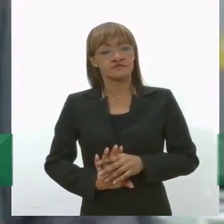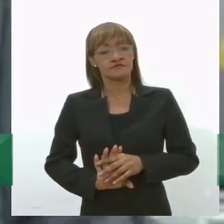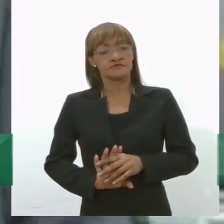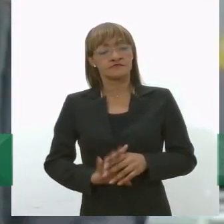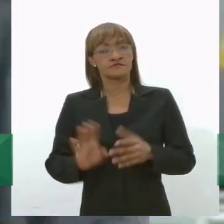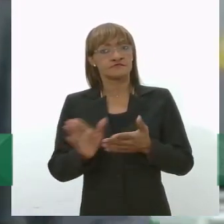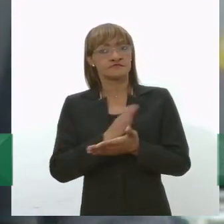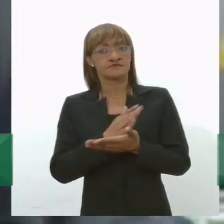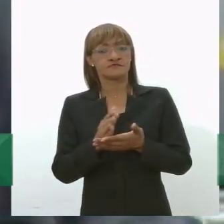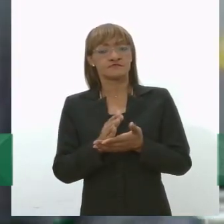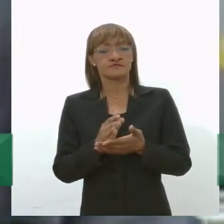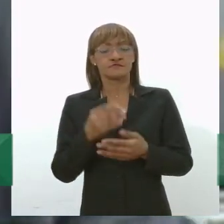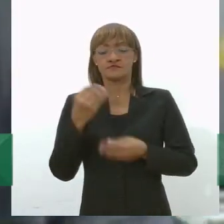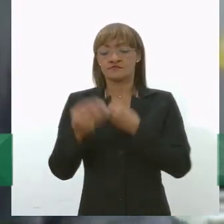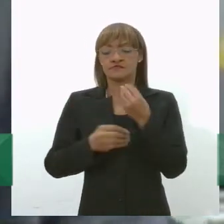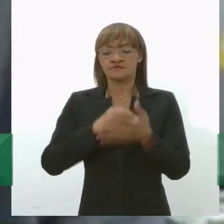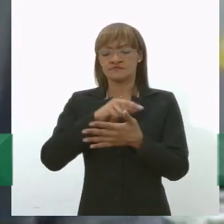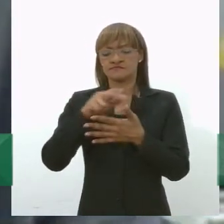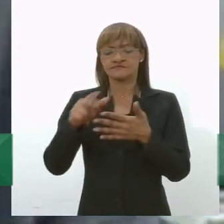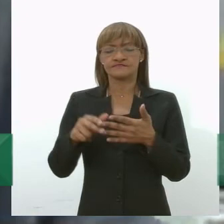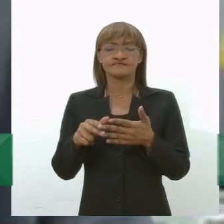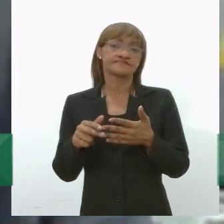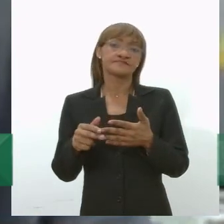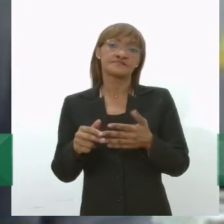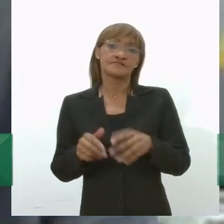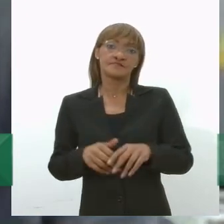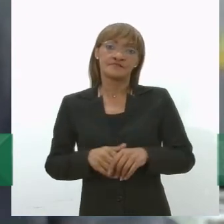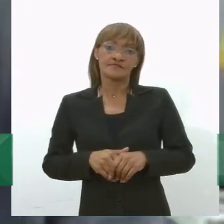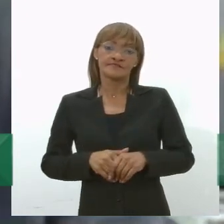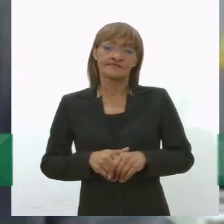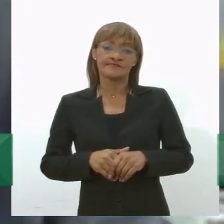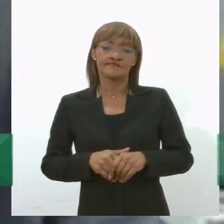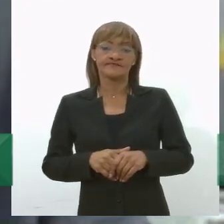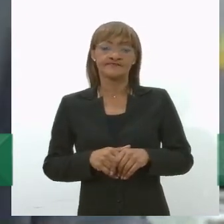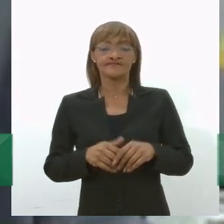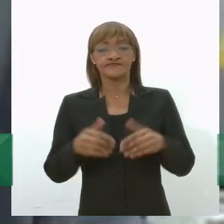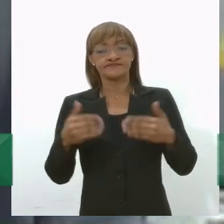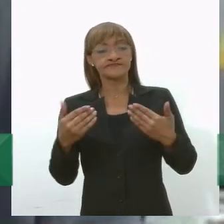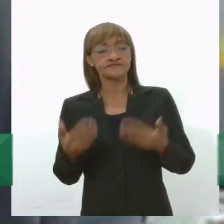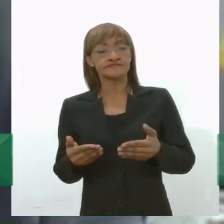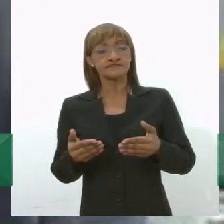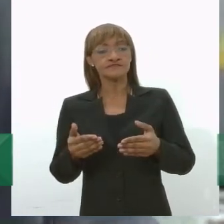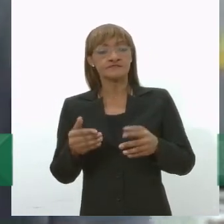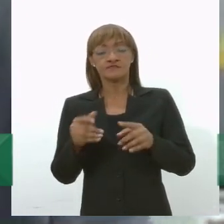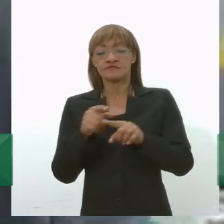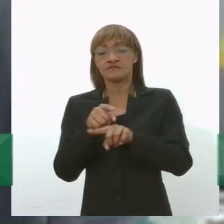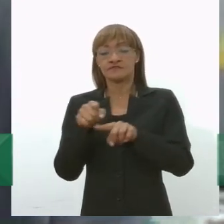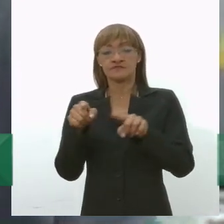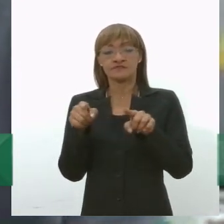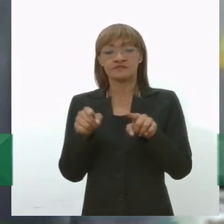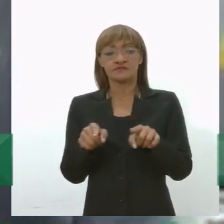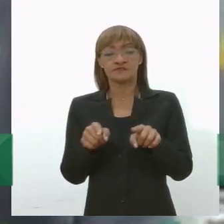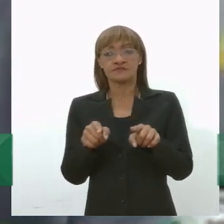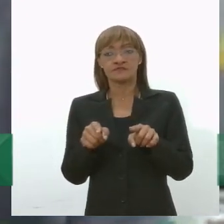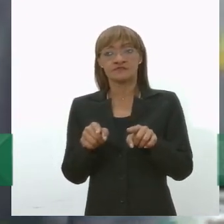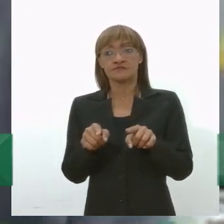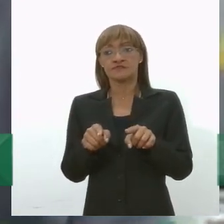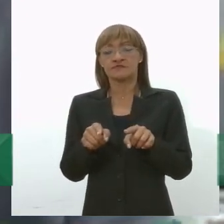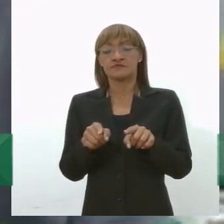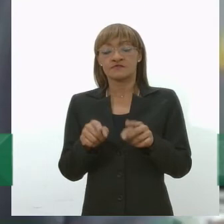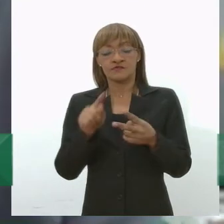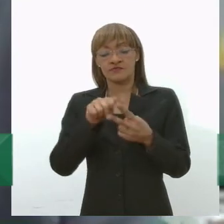Suécia tem várias cidades que são assim então e aí você está resolvendo dois problemas que é